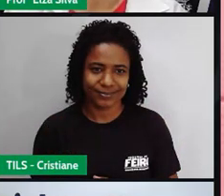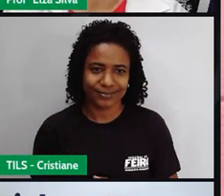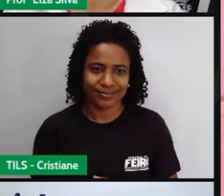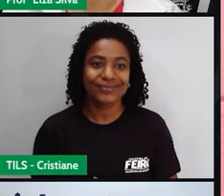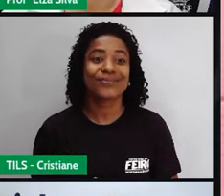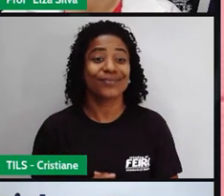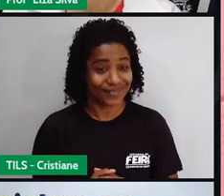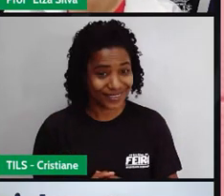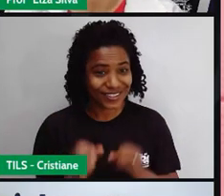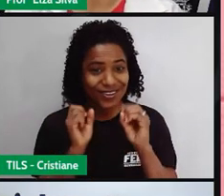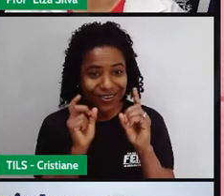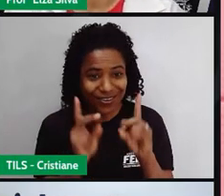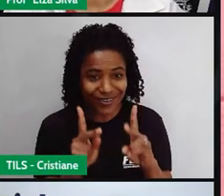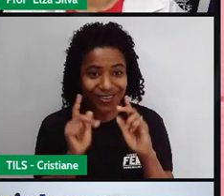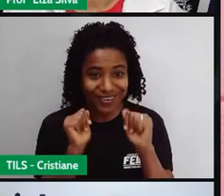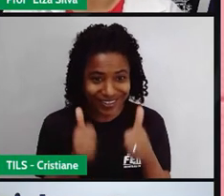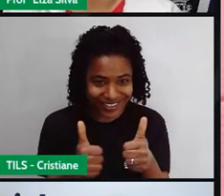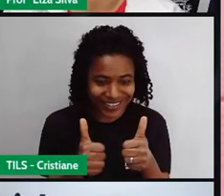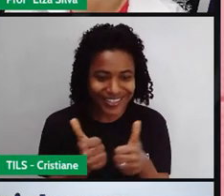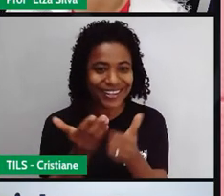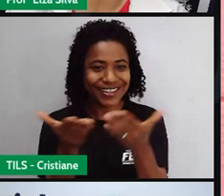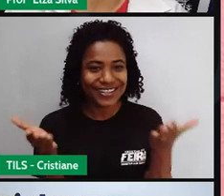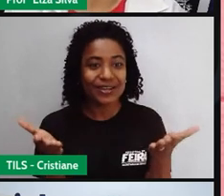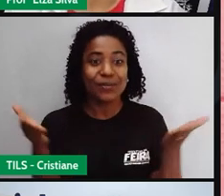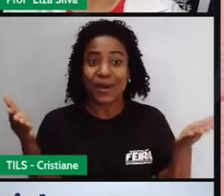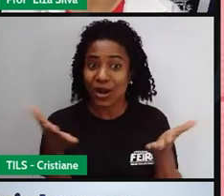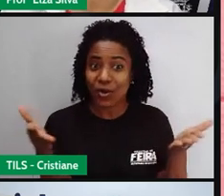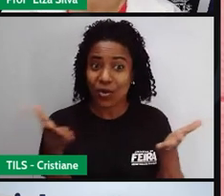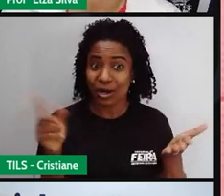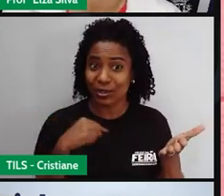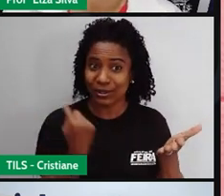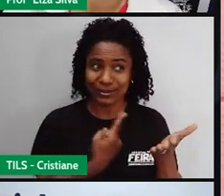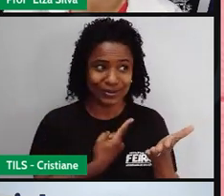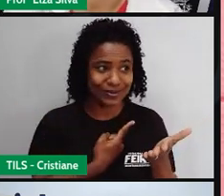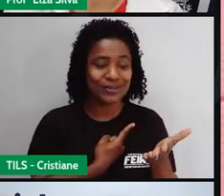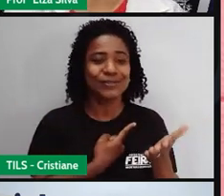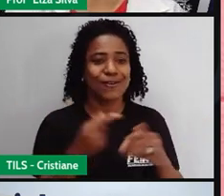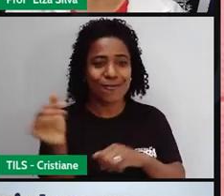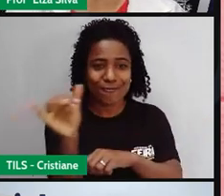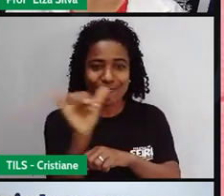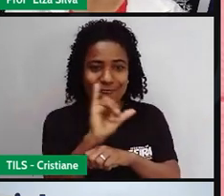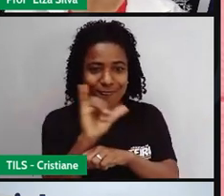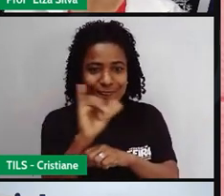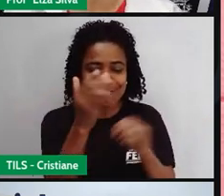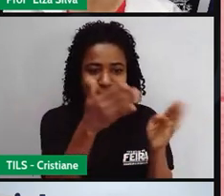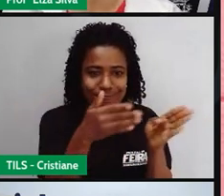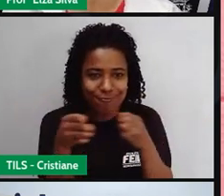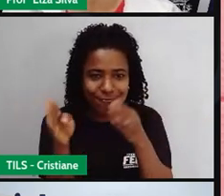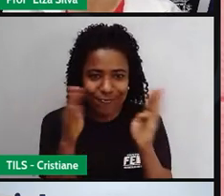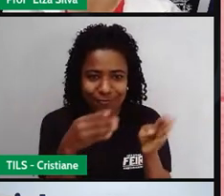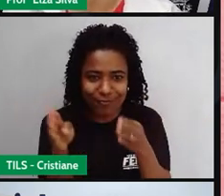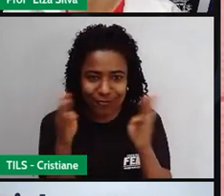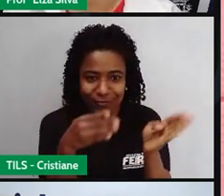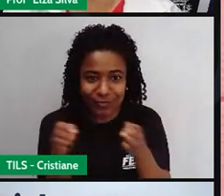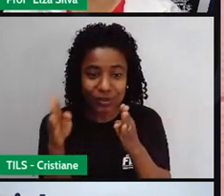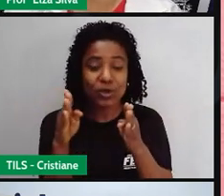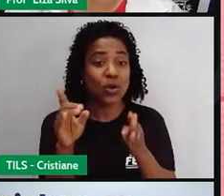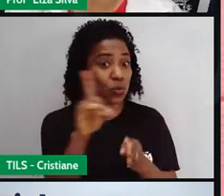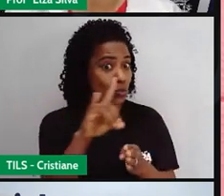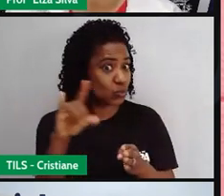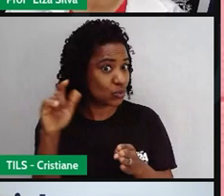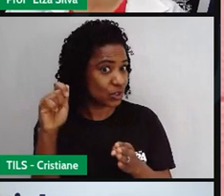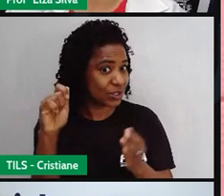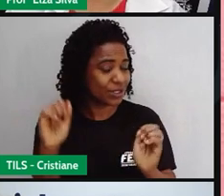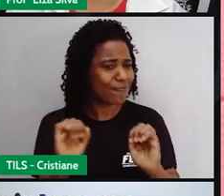Ok, estudantes. Vamos agora assistir a um vídeo, The History of St. Valentine's Day. A